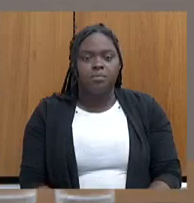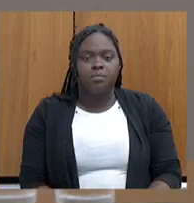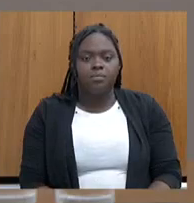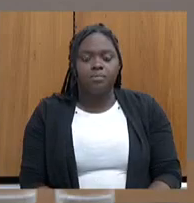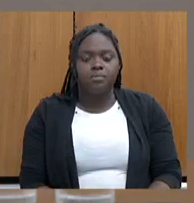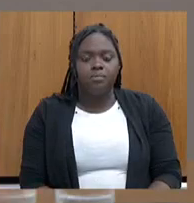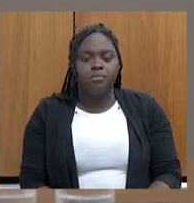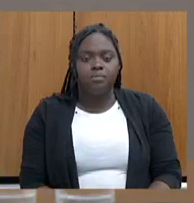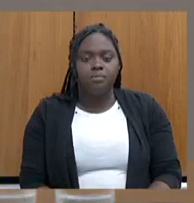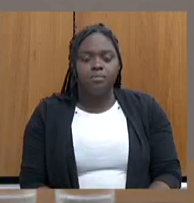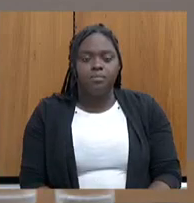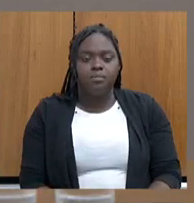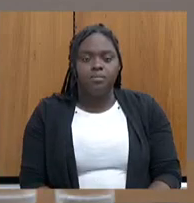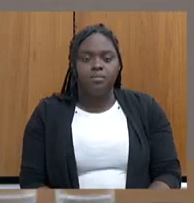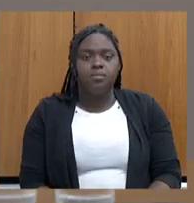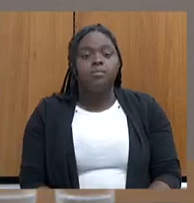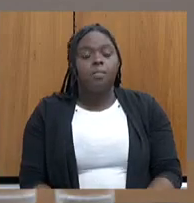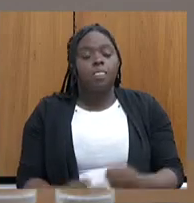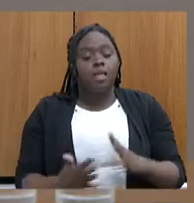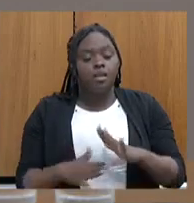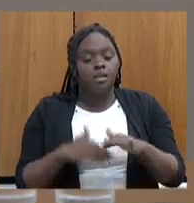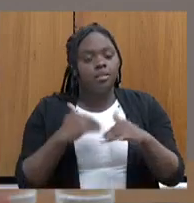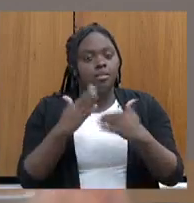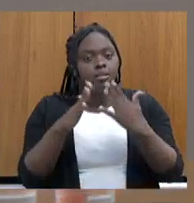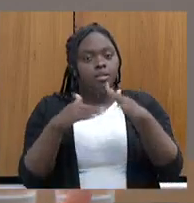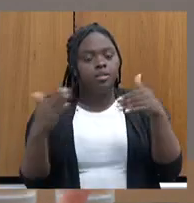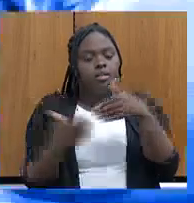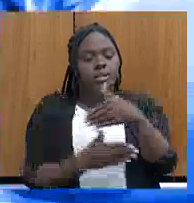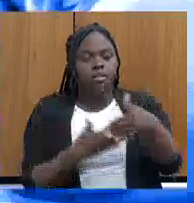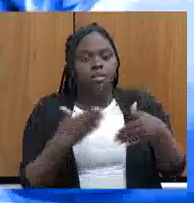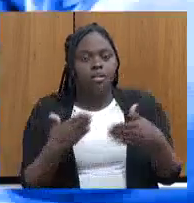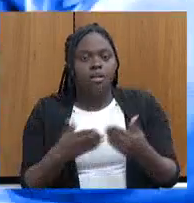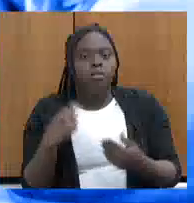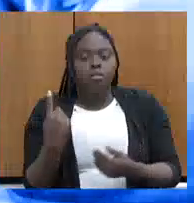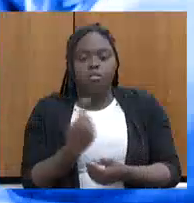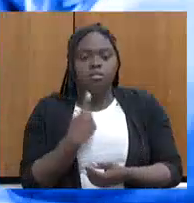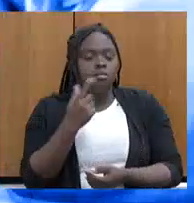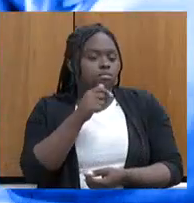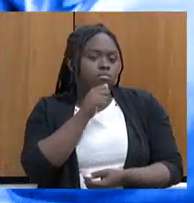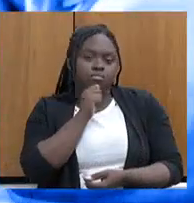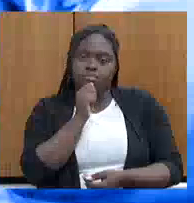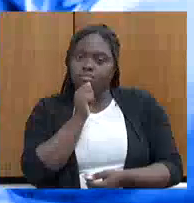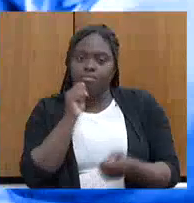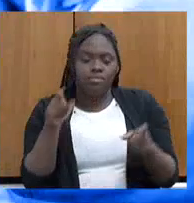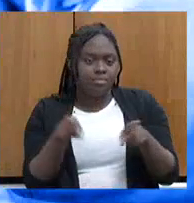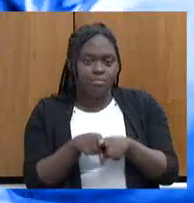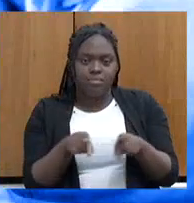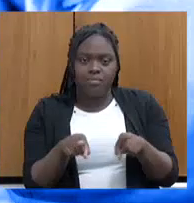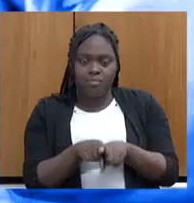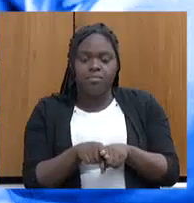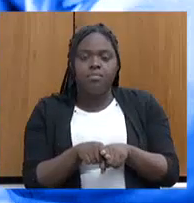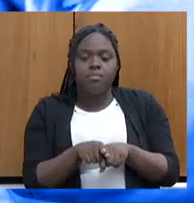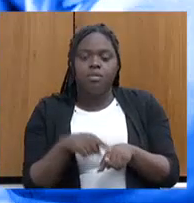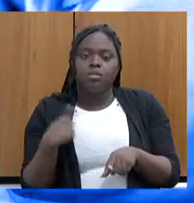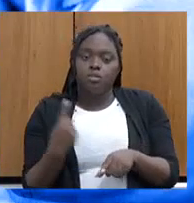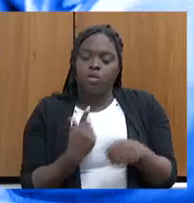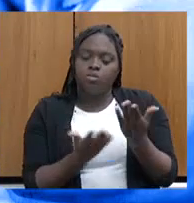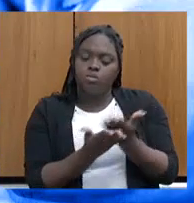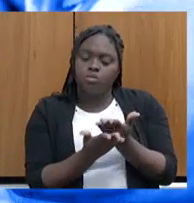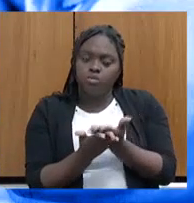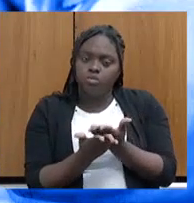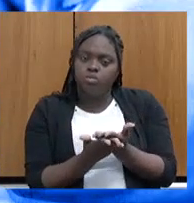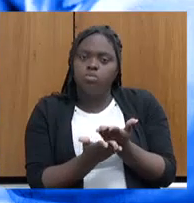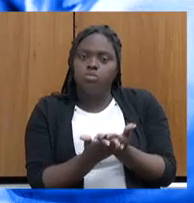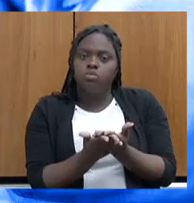Também... Aí, no processo de transição, uma coisa que nós ainda não conseguimos também... Nós estamos estudando,